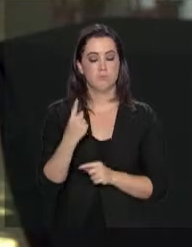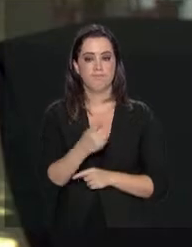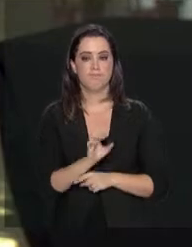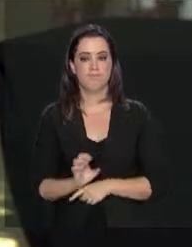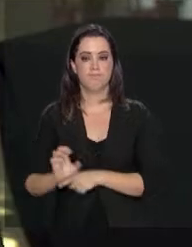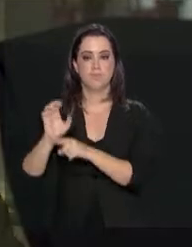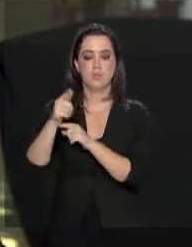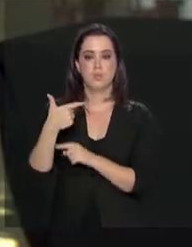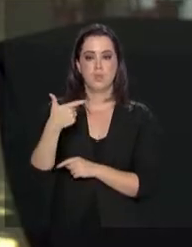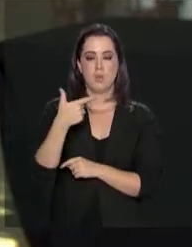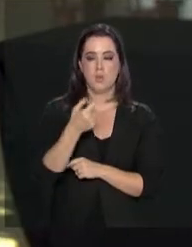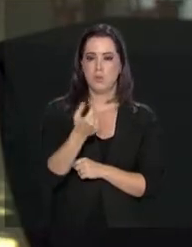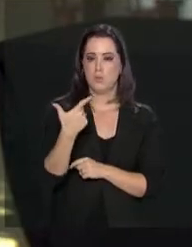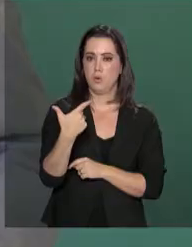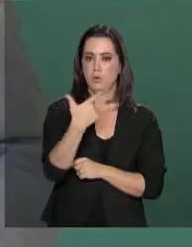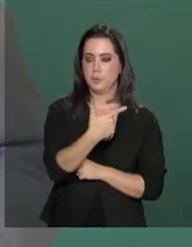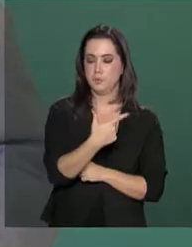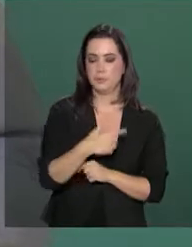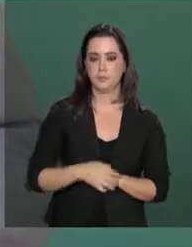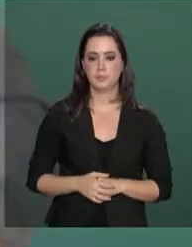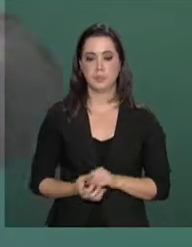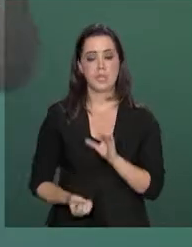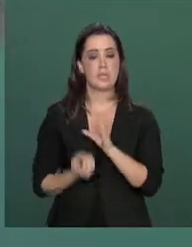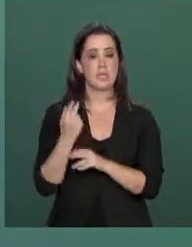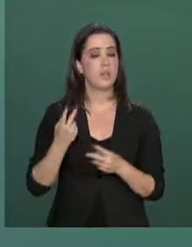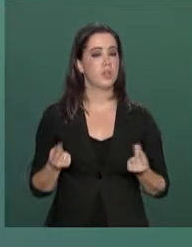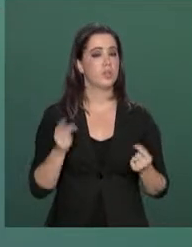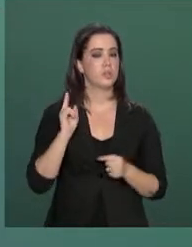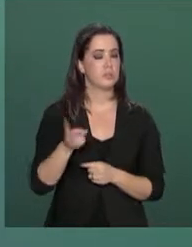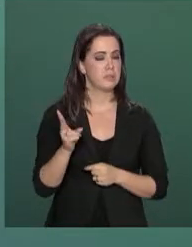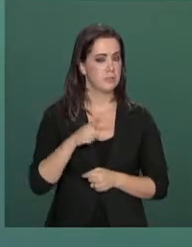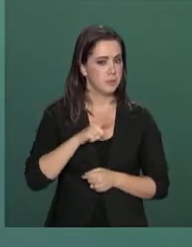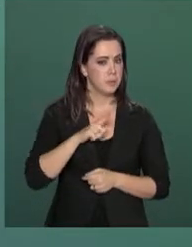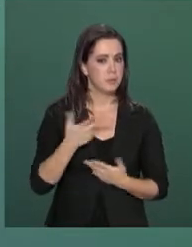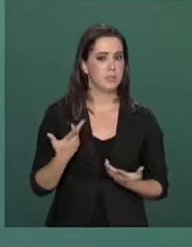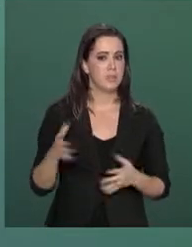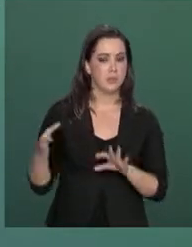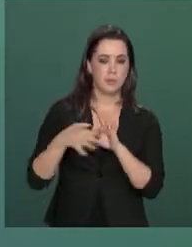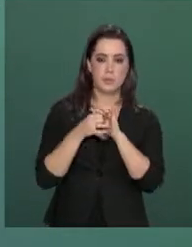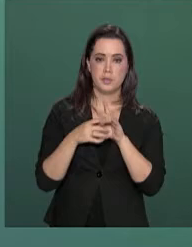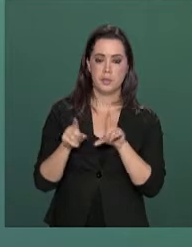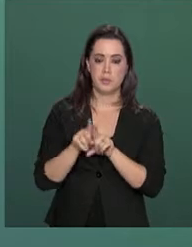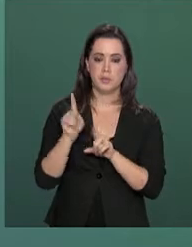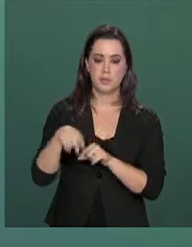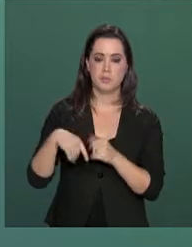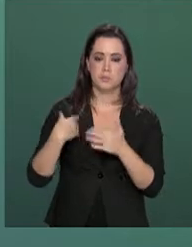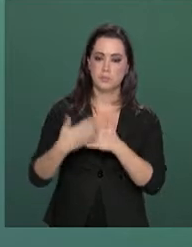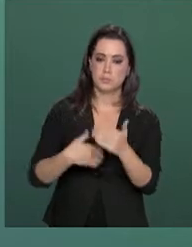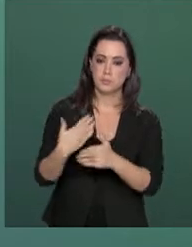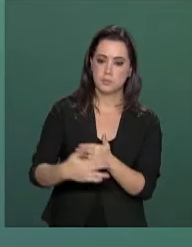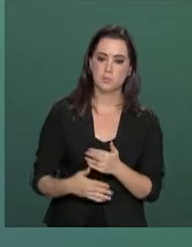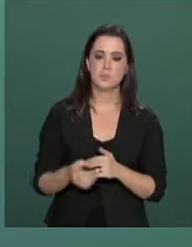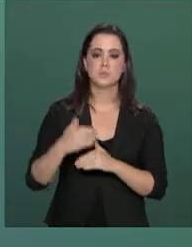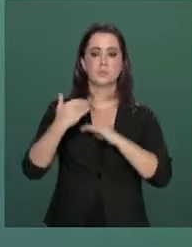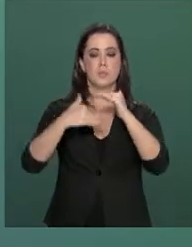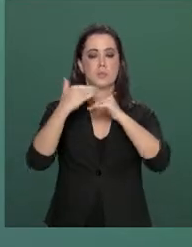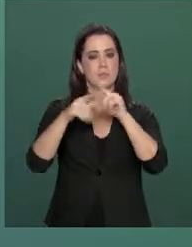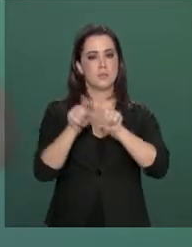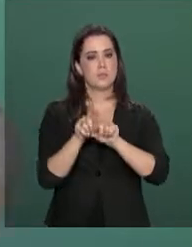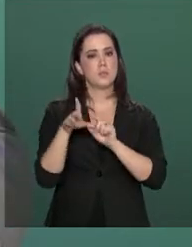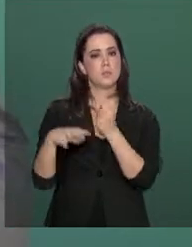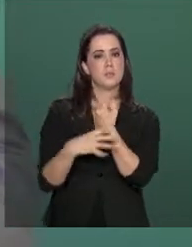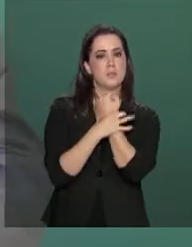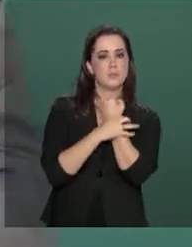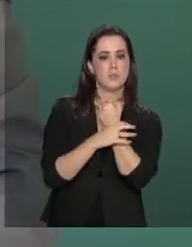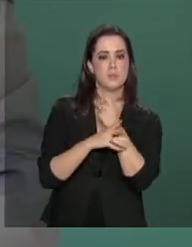municípios em 2022. Criar recursos permanentes, vinculados, progressivos, crescentes para a